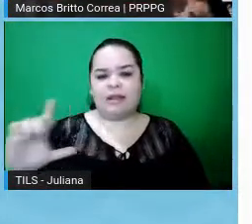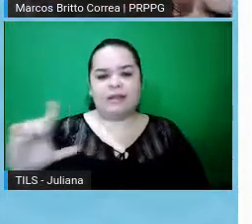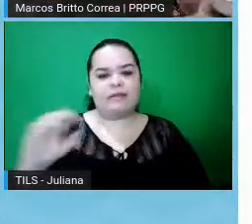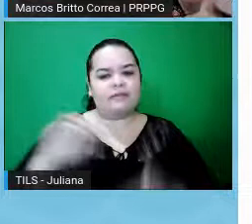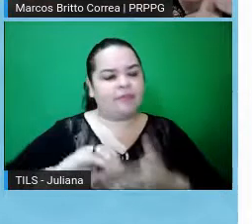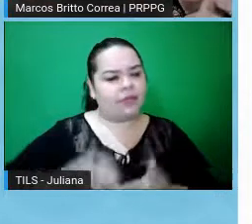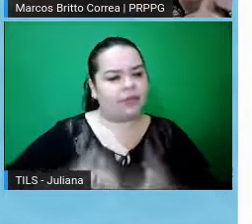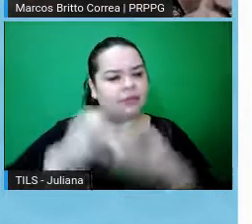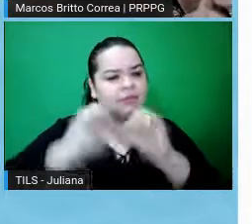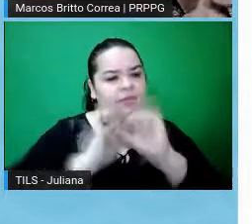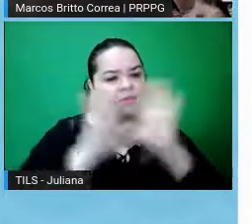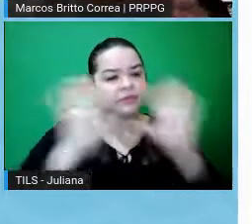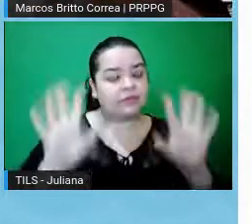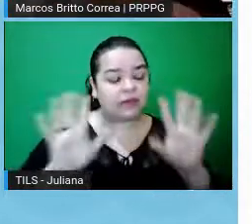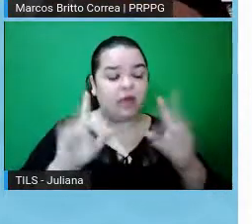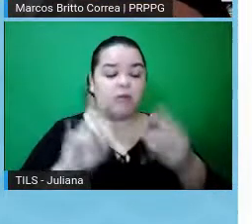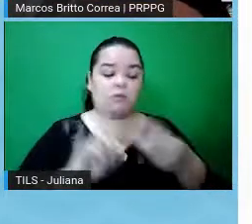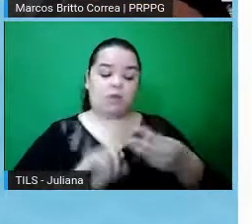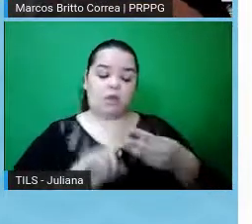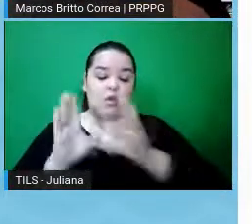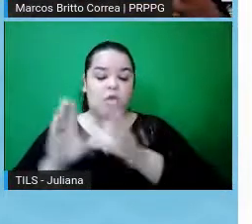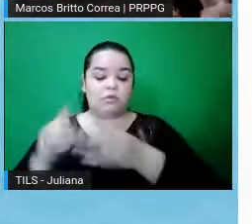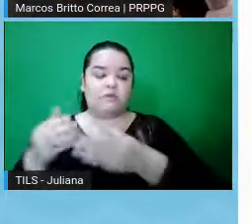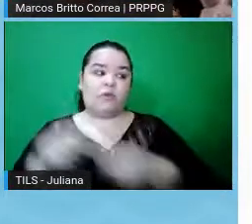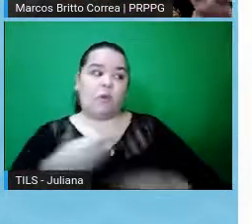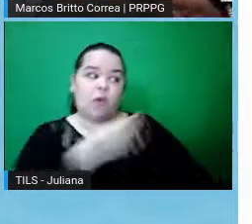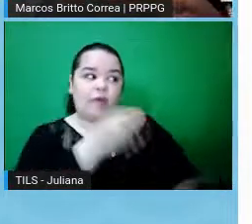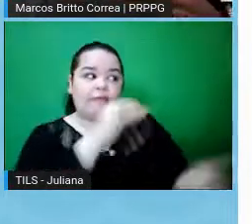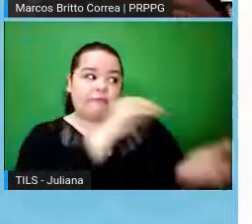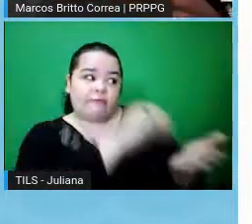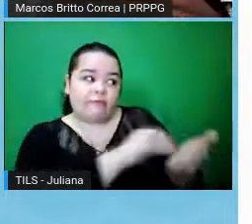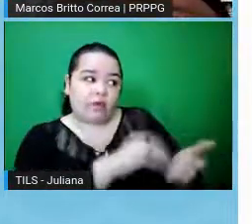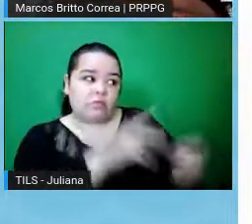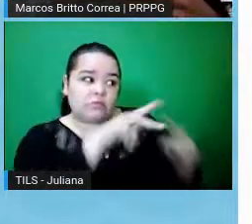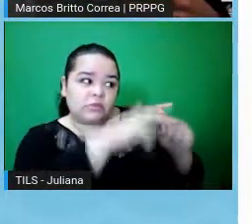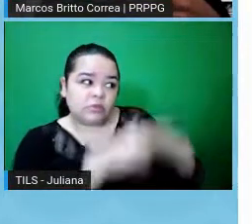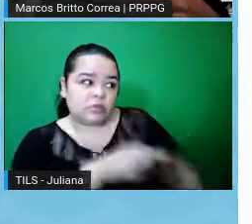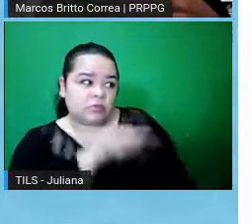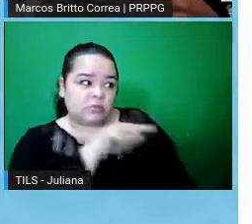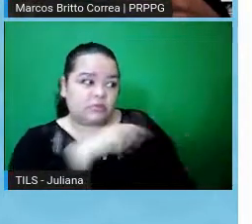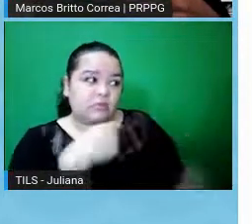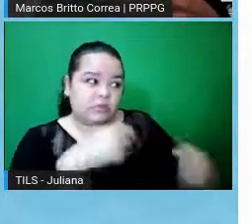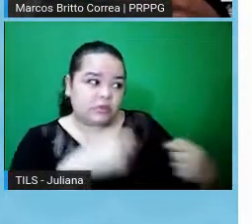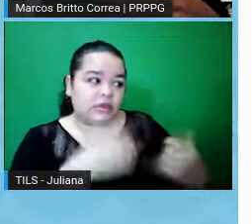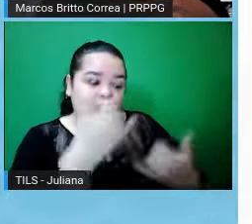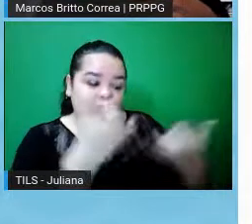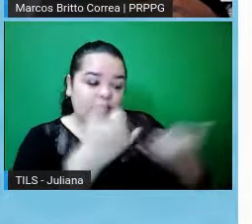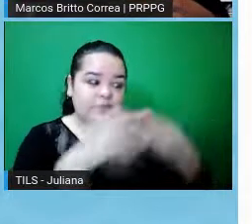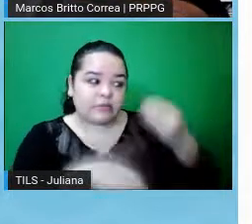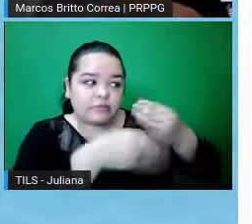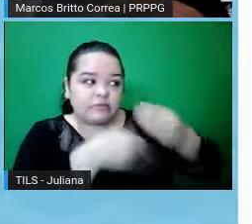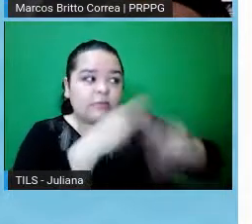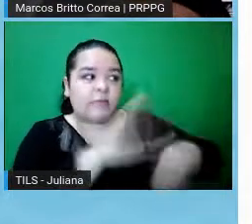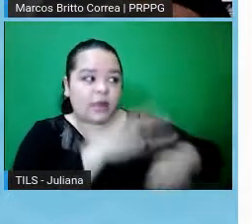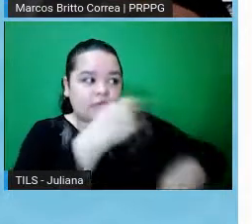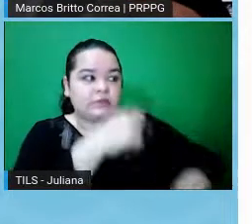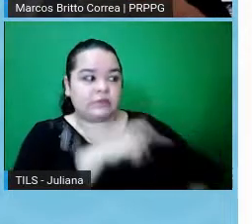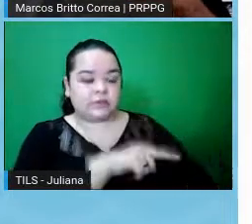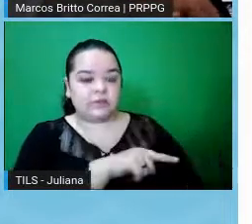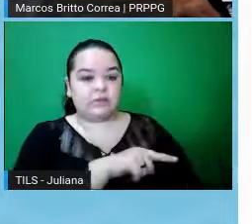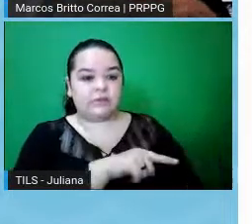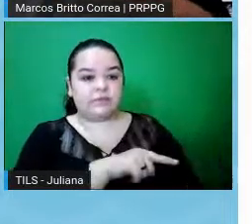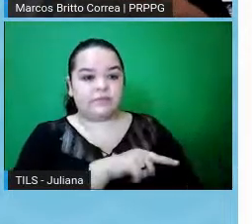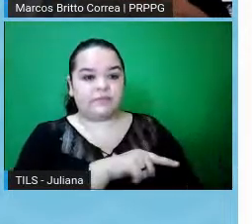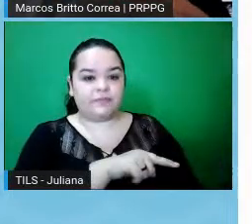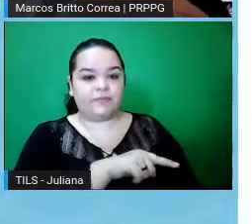comitê, ele encaminha uma pendência, né, então, ele nem aprova nem reprova, ele solicita informações complementares ao projeto, tá,